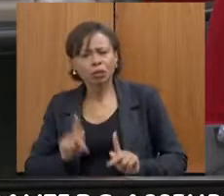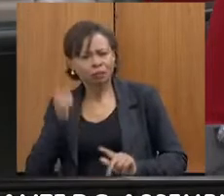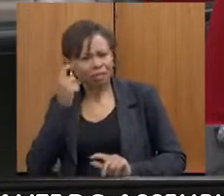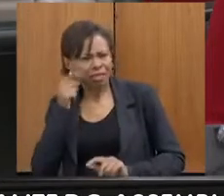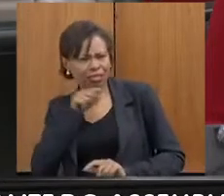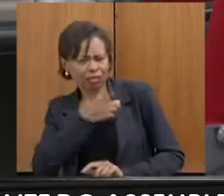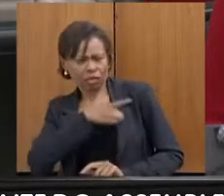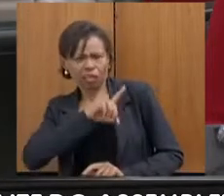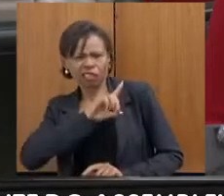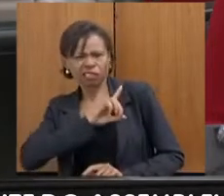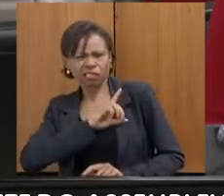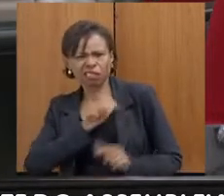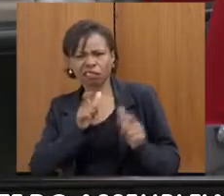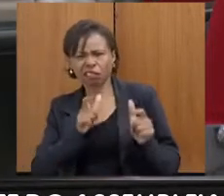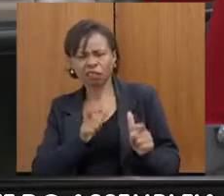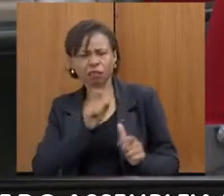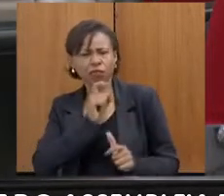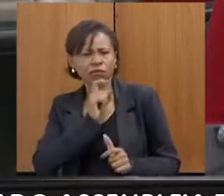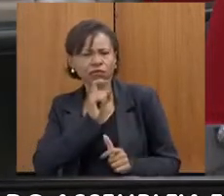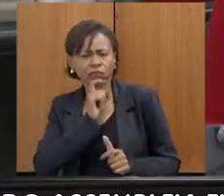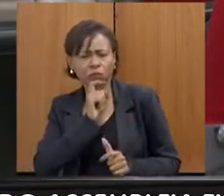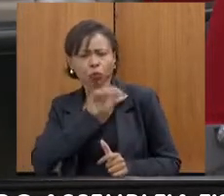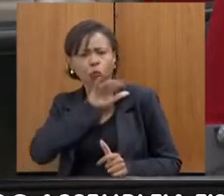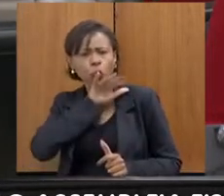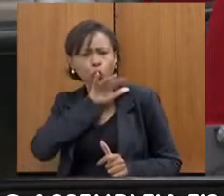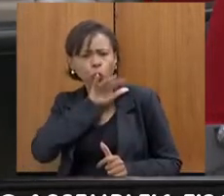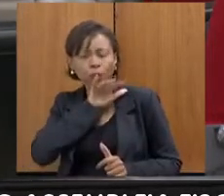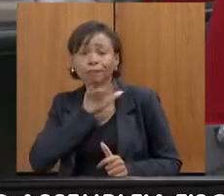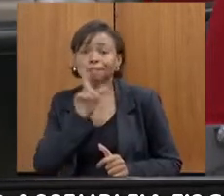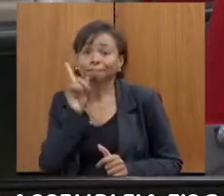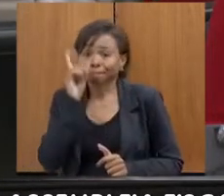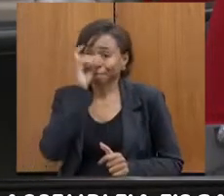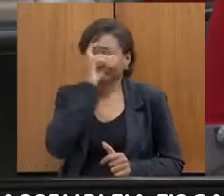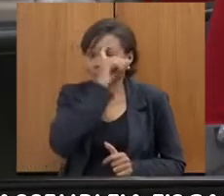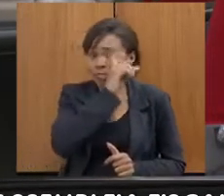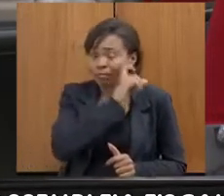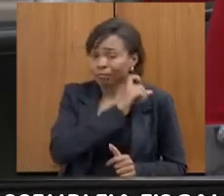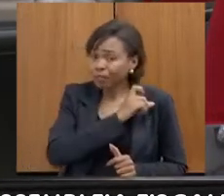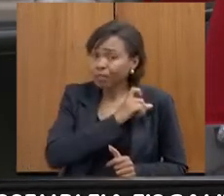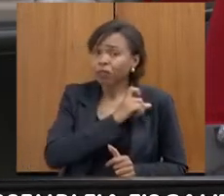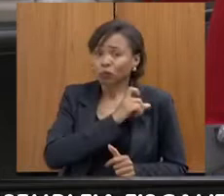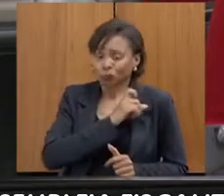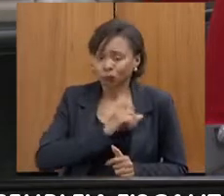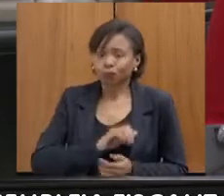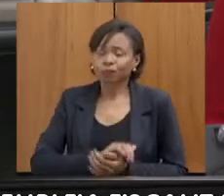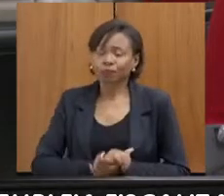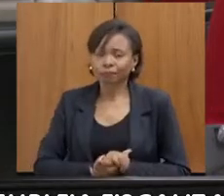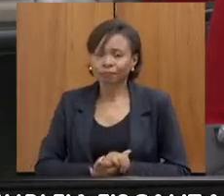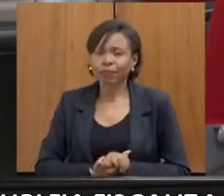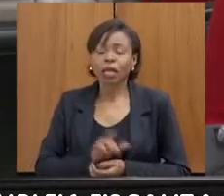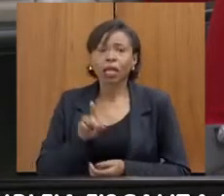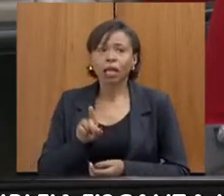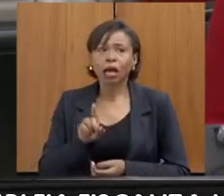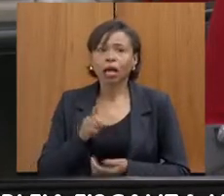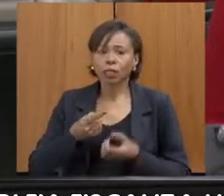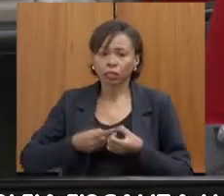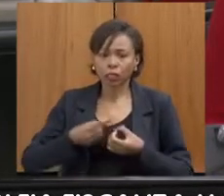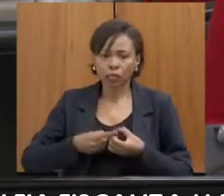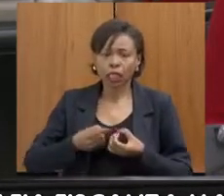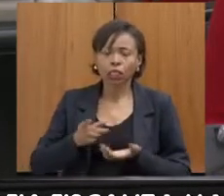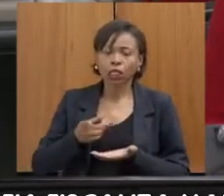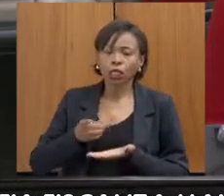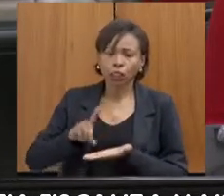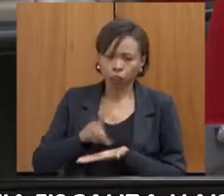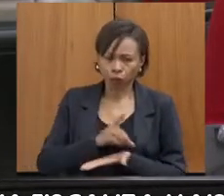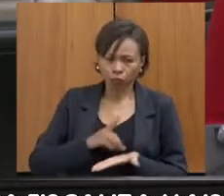frio, algo não acolhedor, o que dificulta tirar diversos casos da invisibilidade. em Diamantina, por exemplo, a gente, de modo